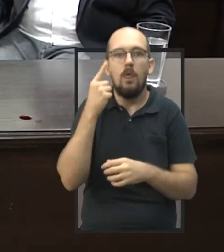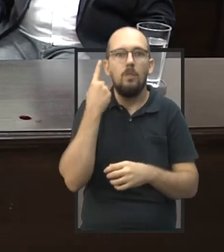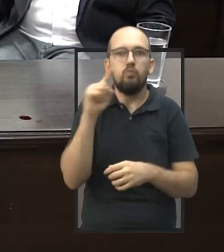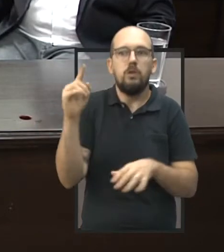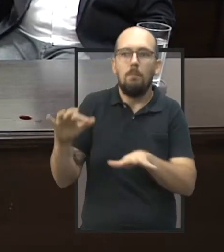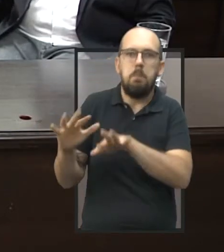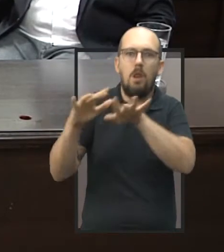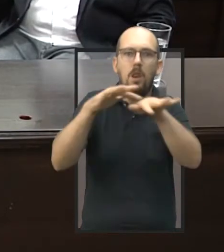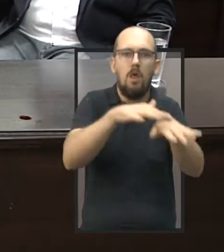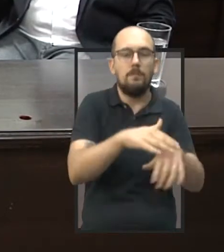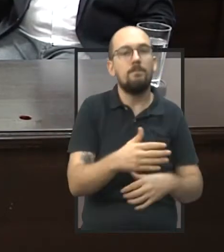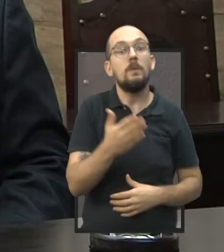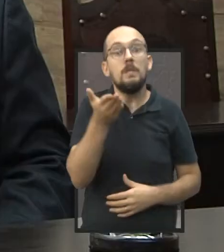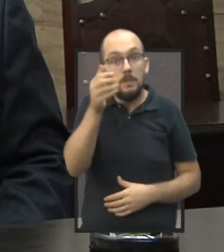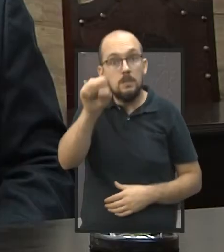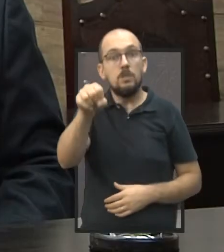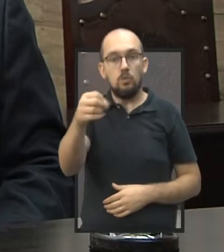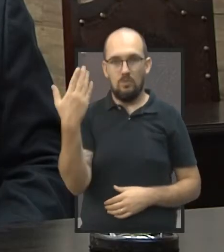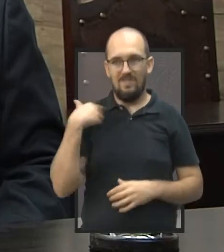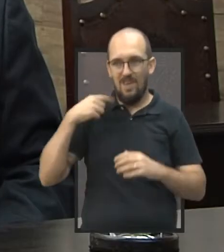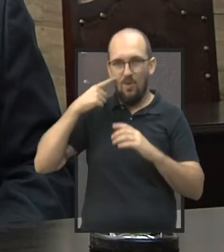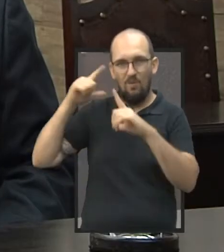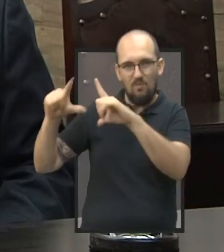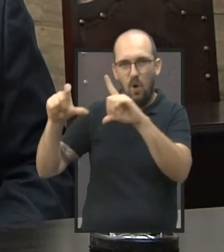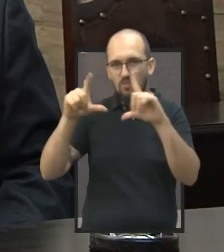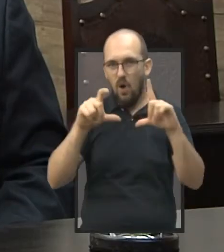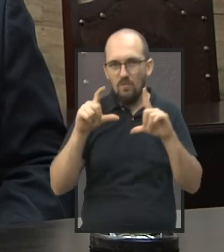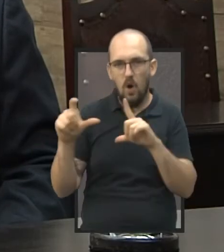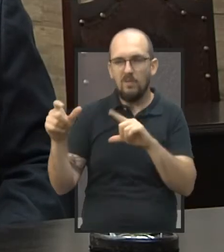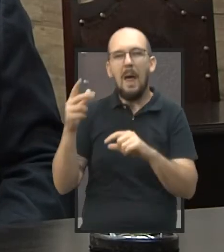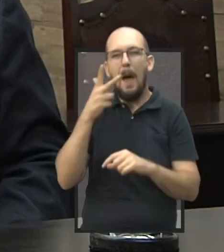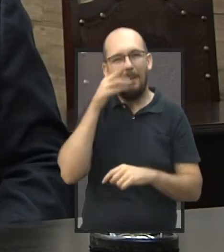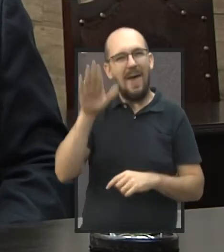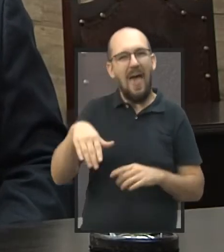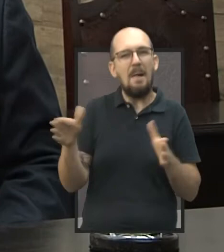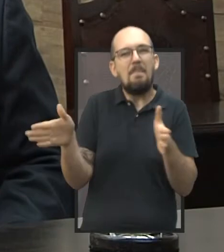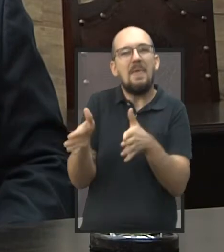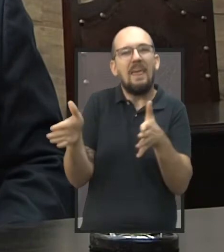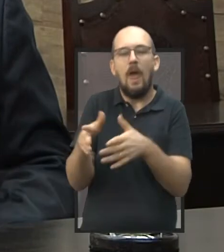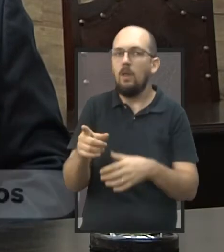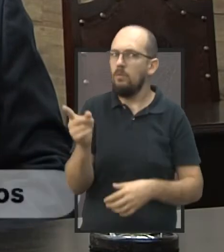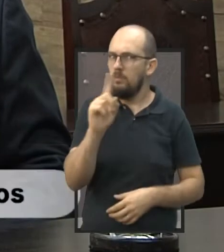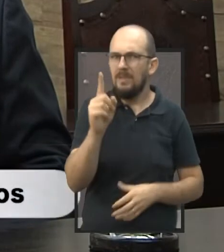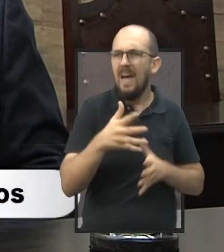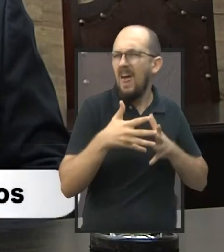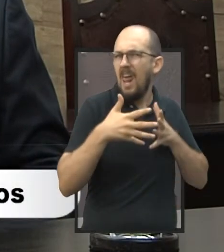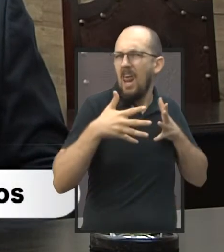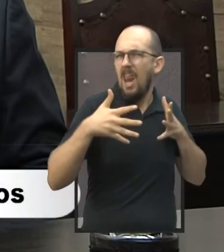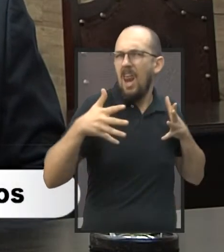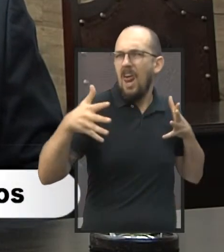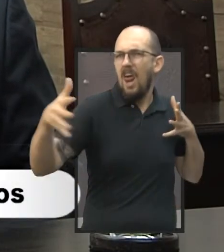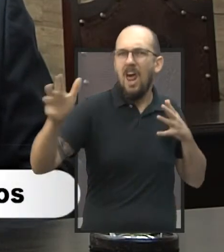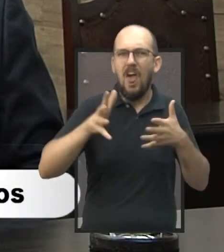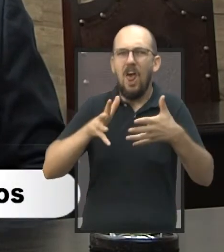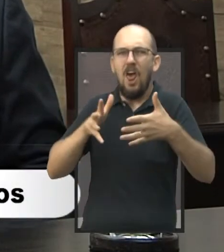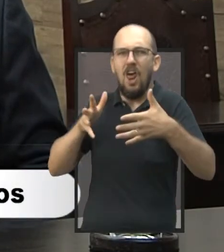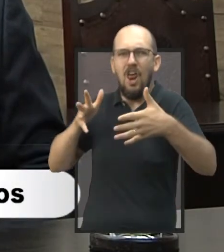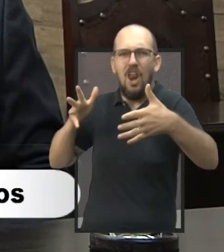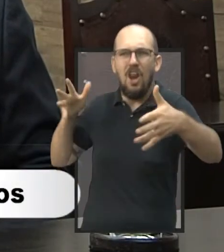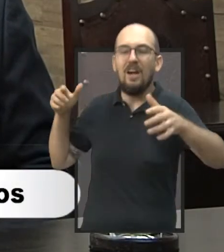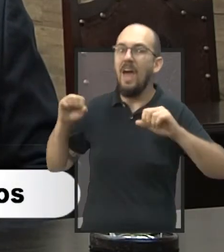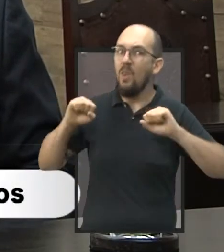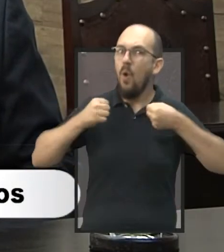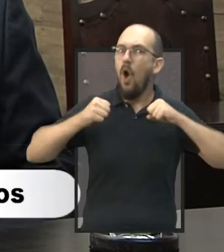naquelas imagens que eu divulguei, ela parece pequena, mas é gigante, é enorme. São quilômetros de